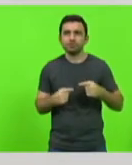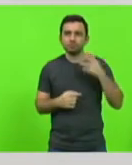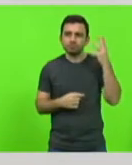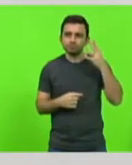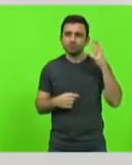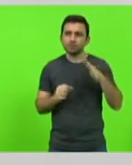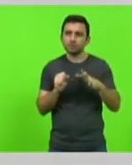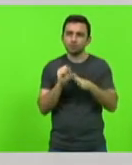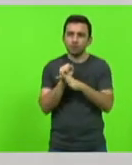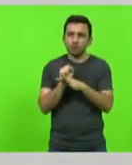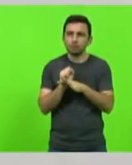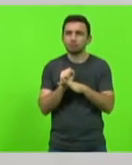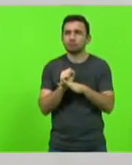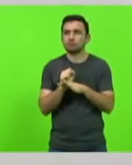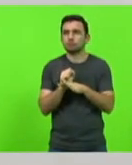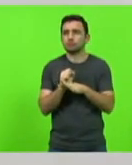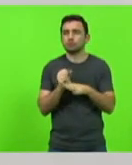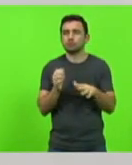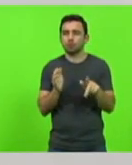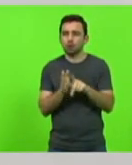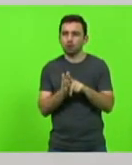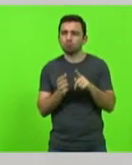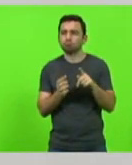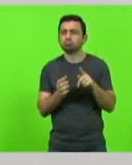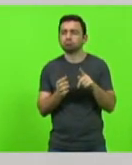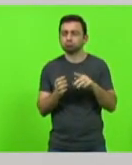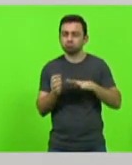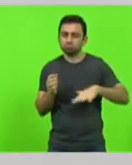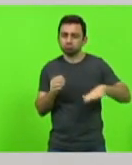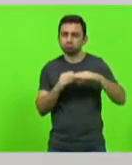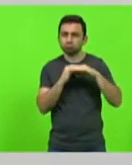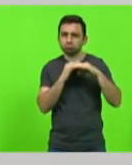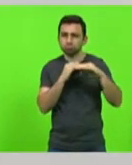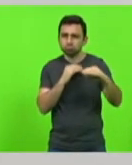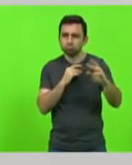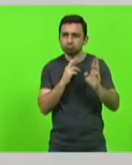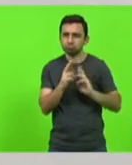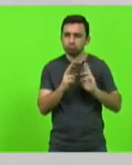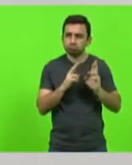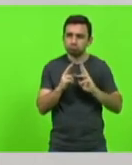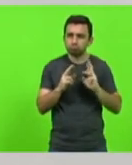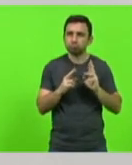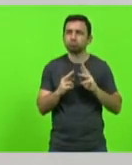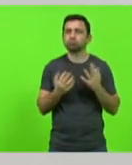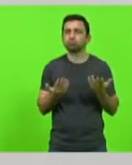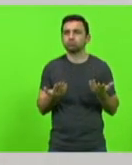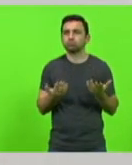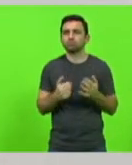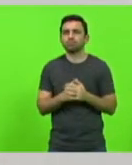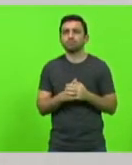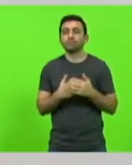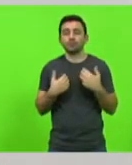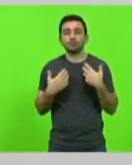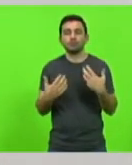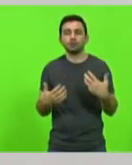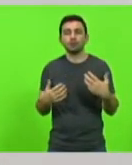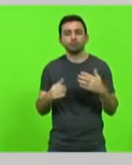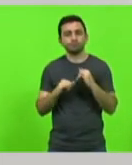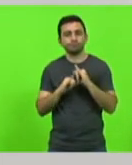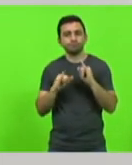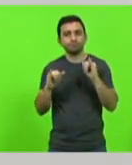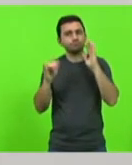segurança viária, sobre manutenção de estradas e rodovias. E eu gostaria de trazer uma